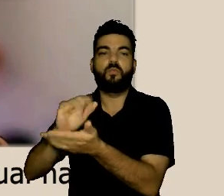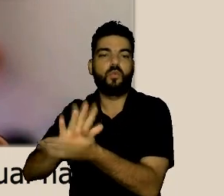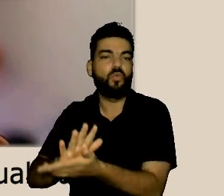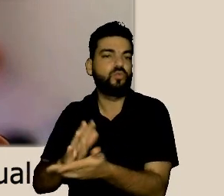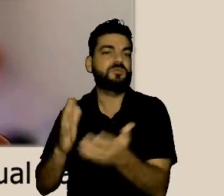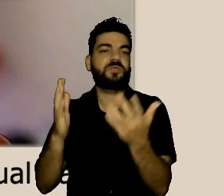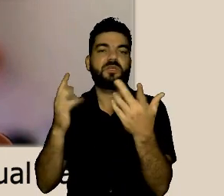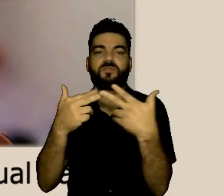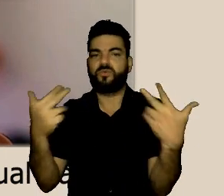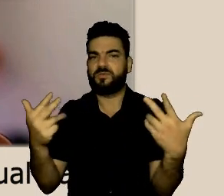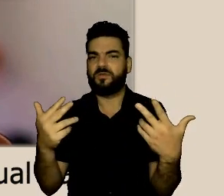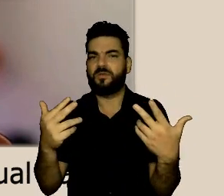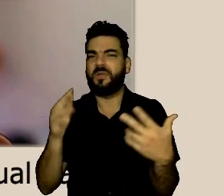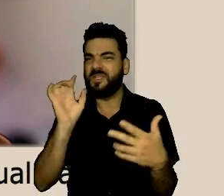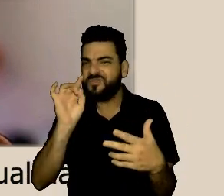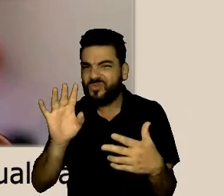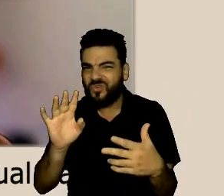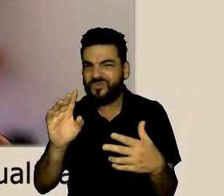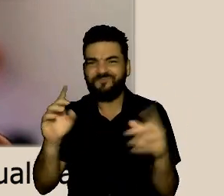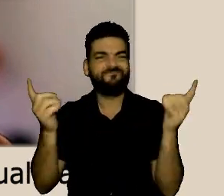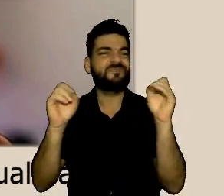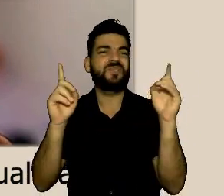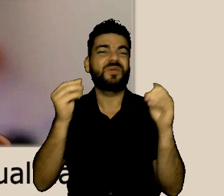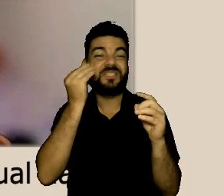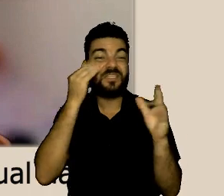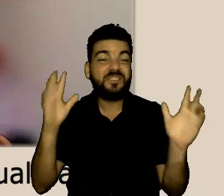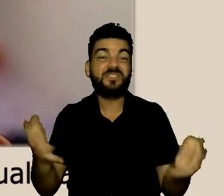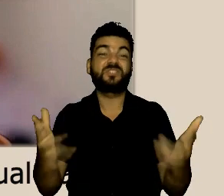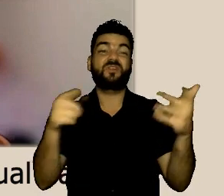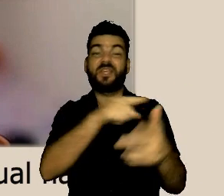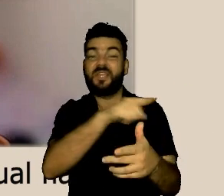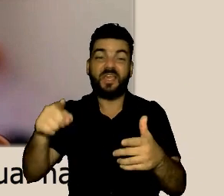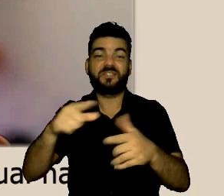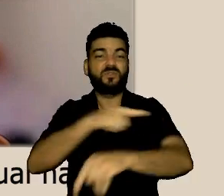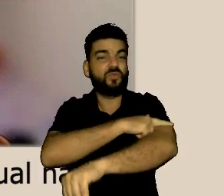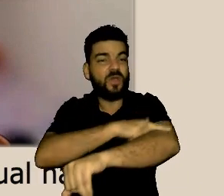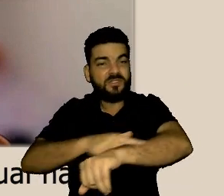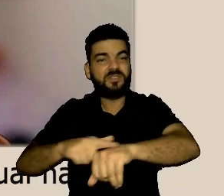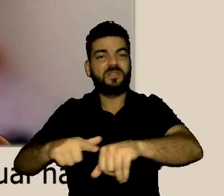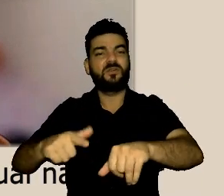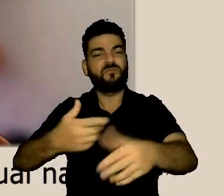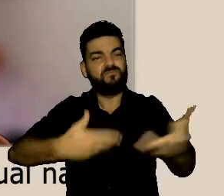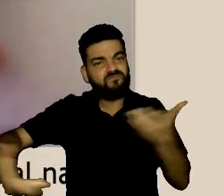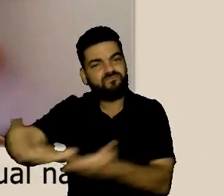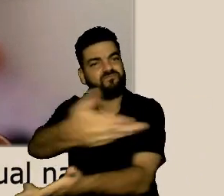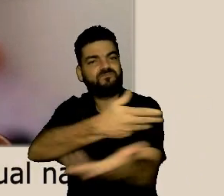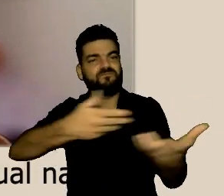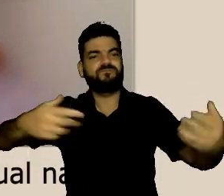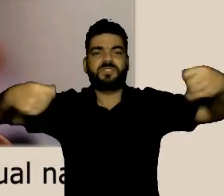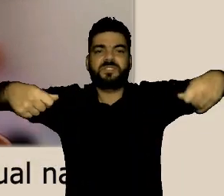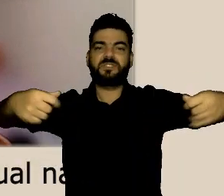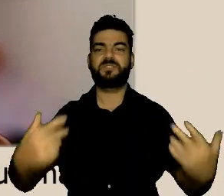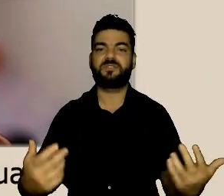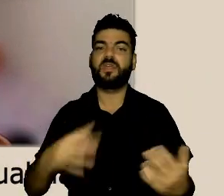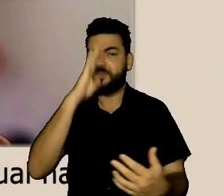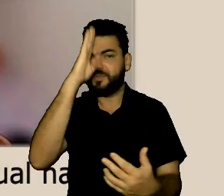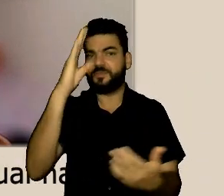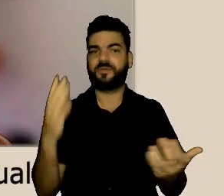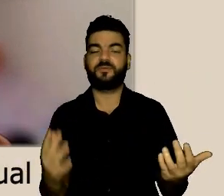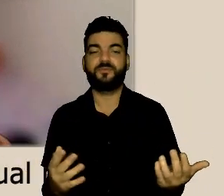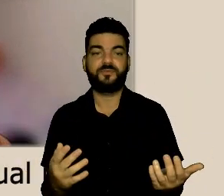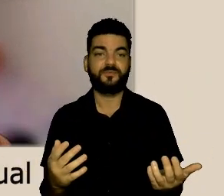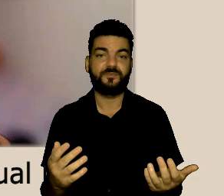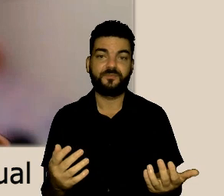não seria essa nossa necessidade para isso nós temos as comissões disciplinares mas na verdade é isso é tentar melhorar esse